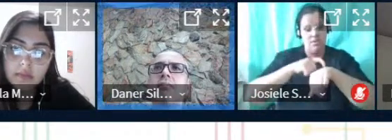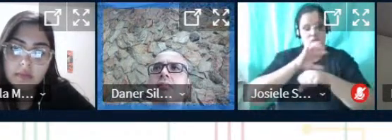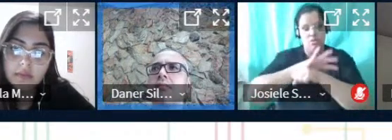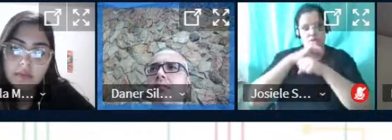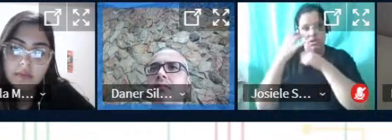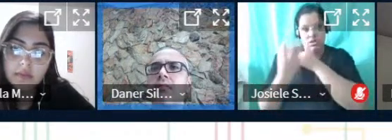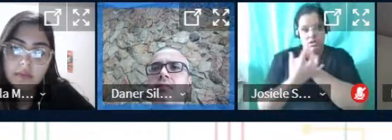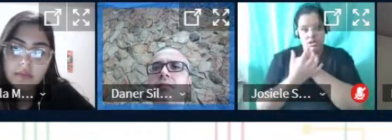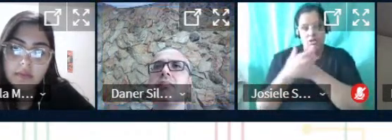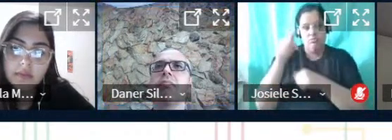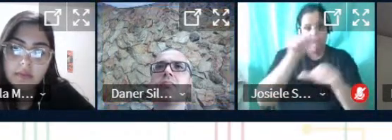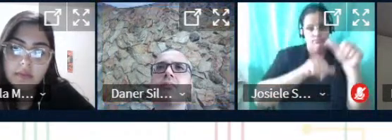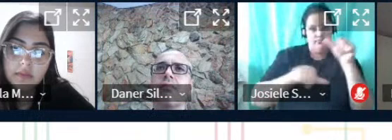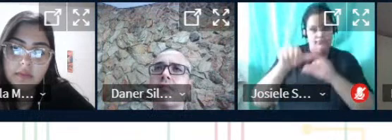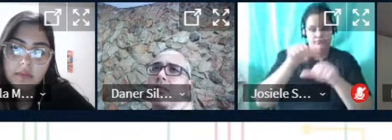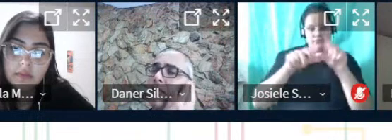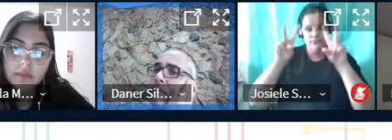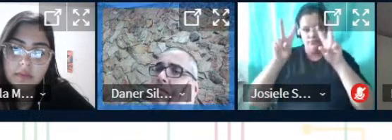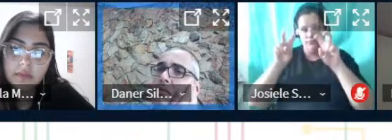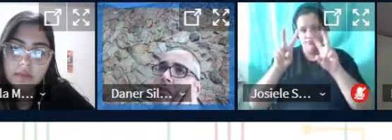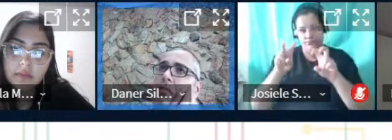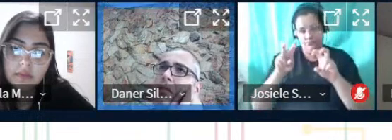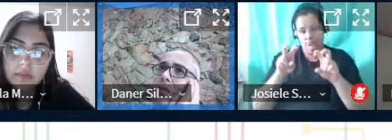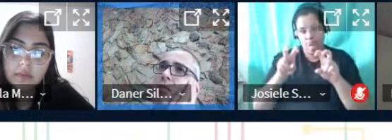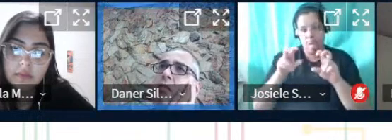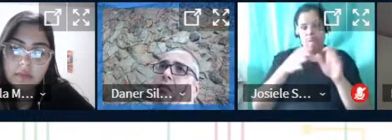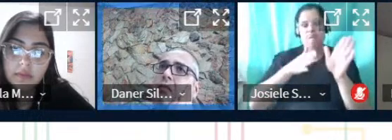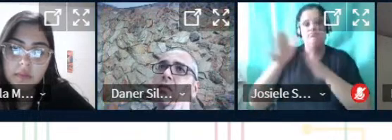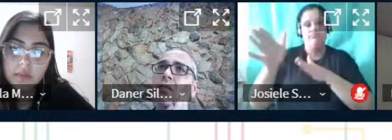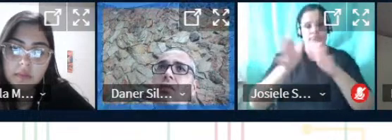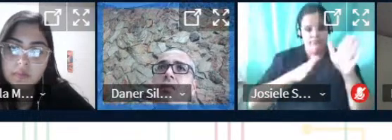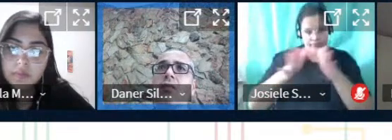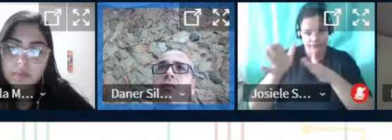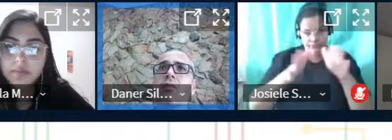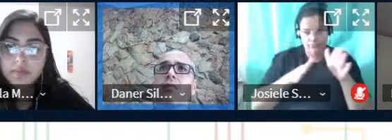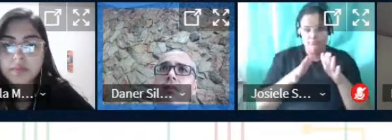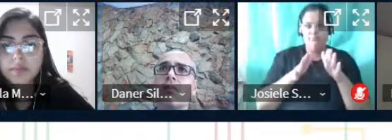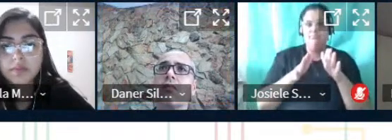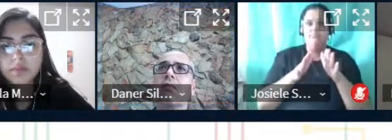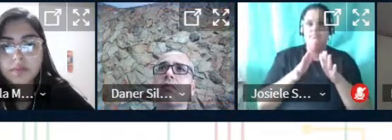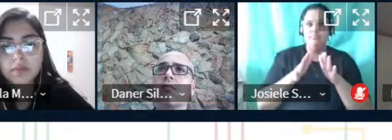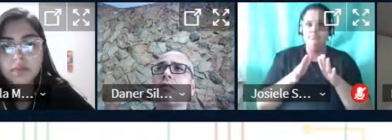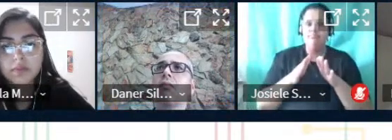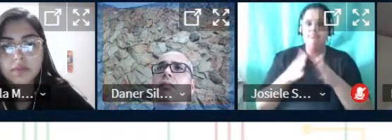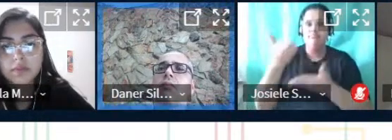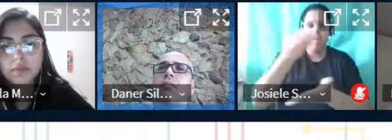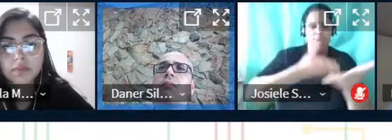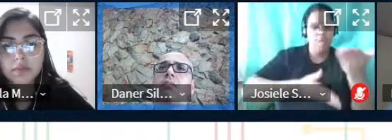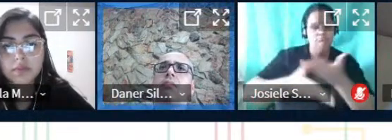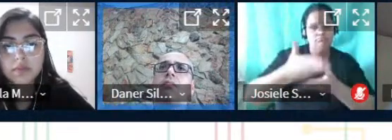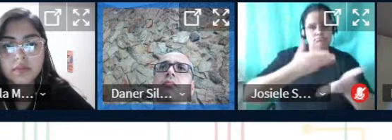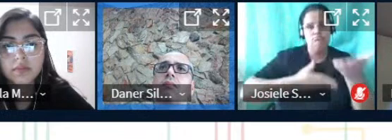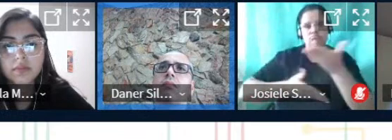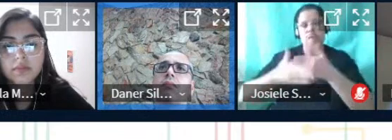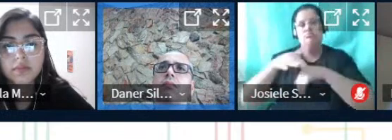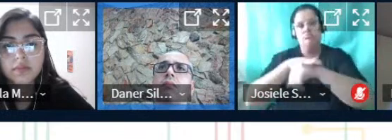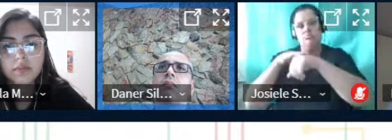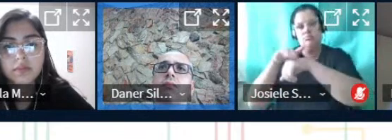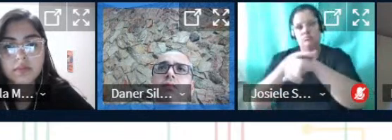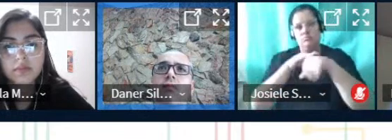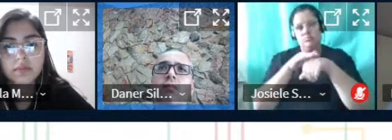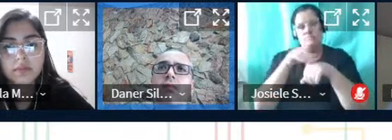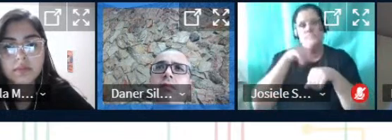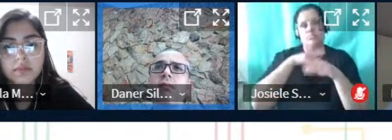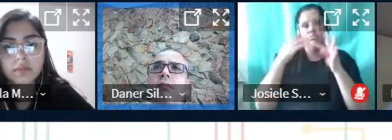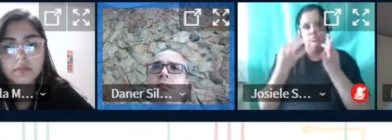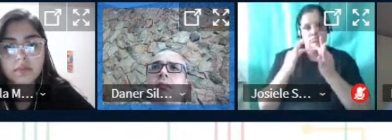está modificando muito a questão né de acessibilidade de diálogo nós temos claro a